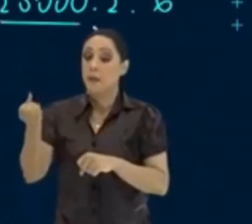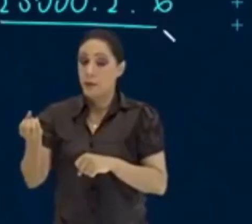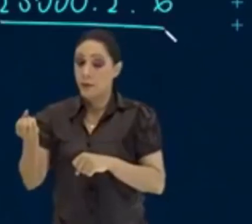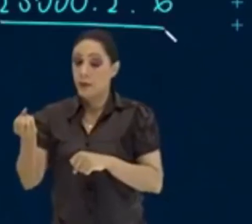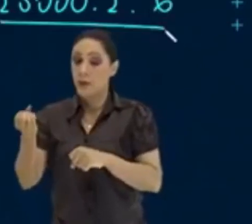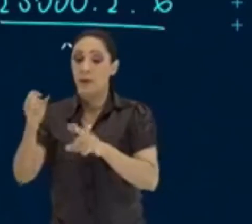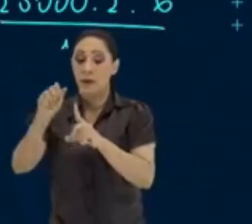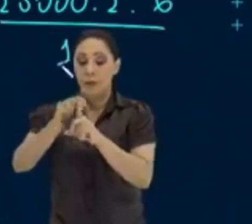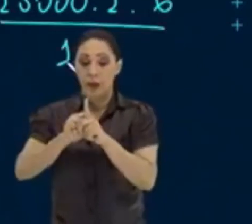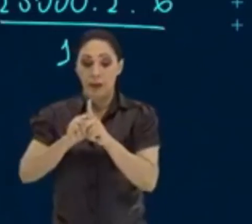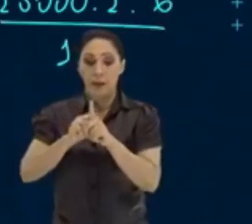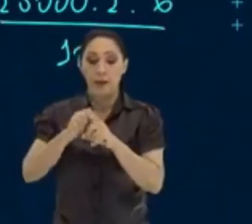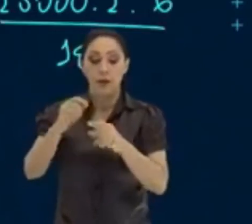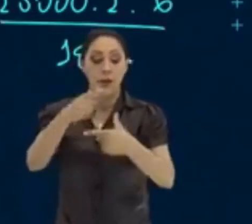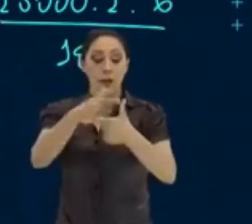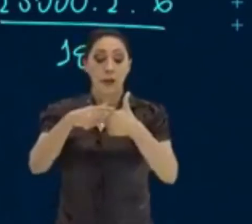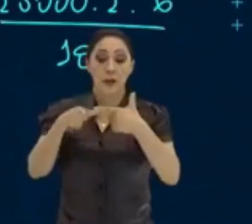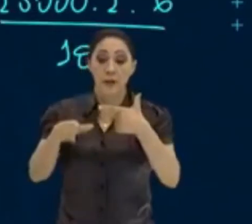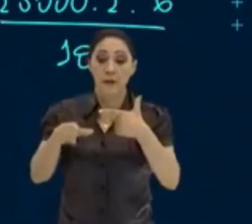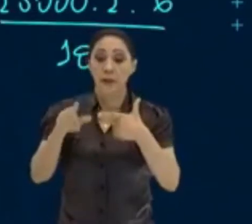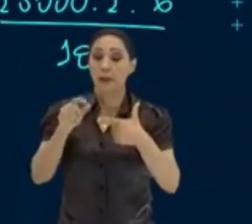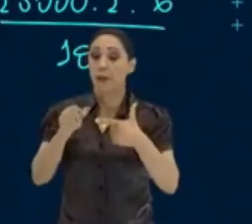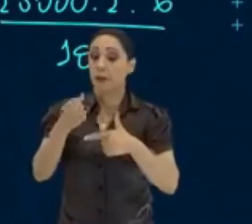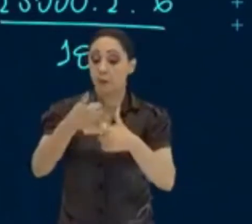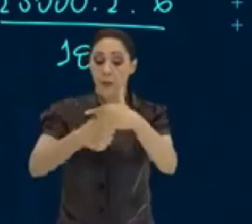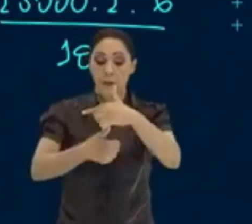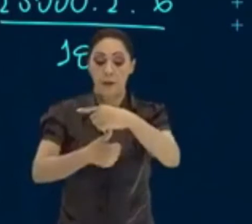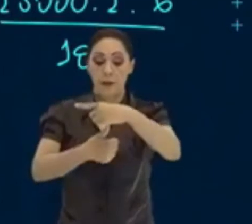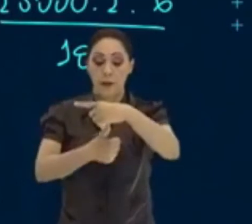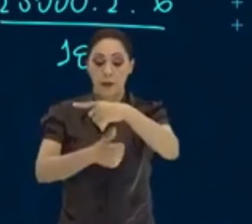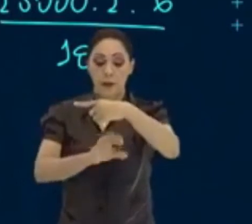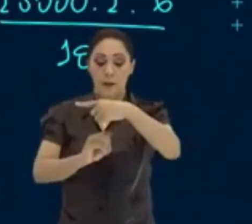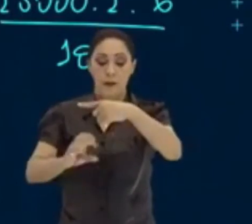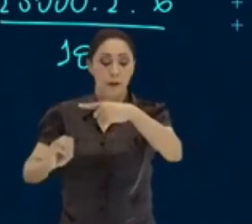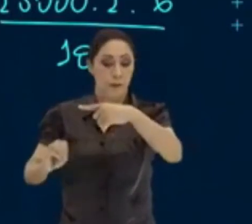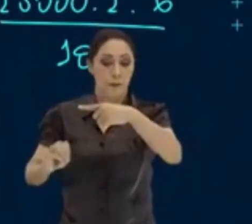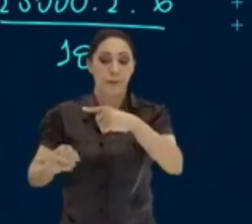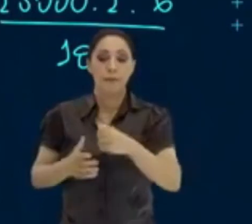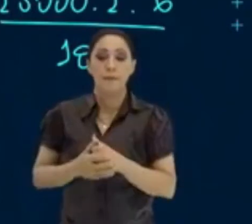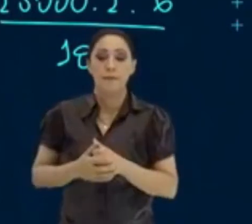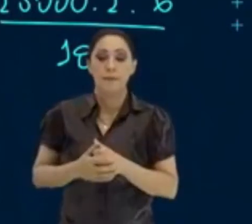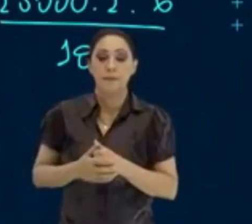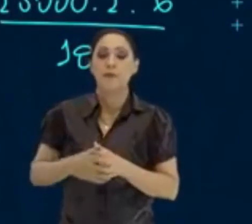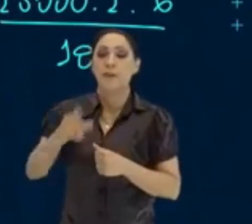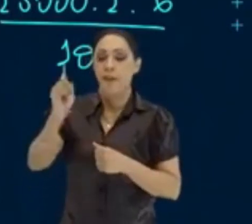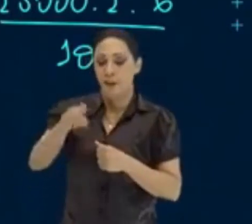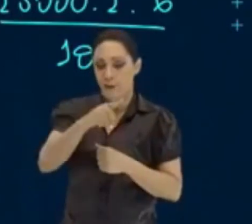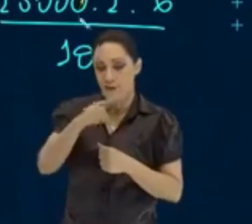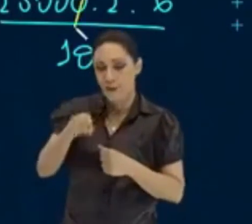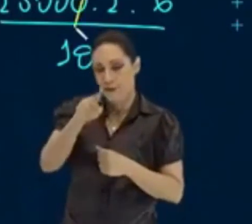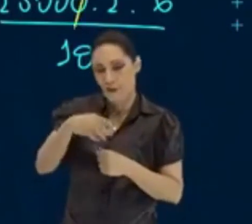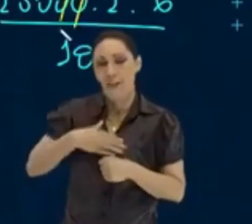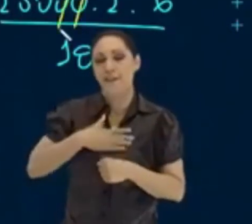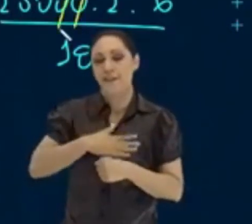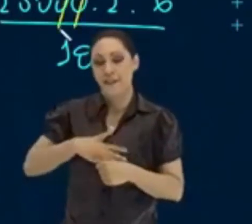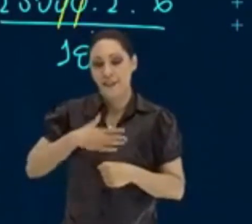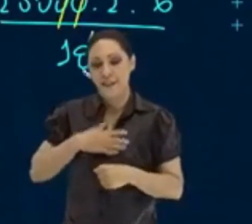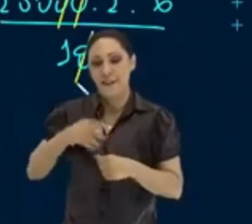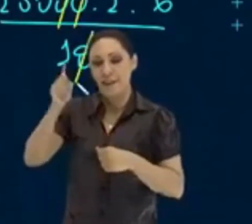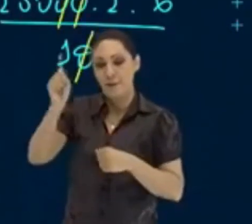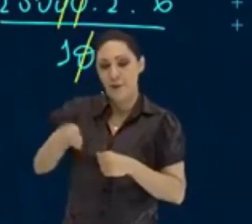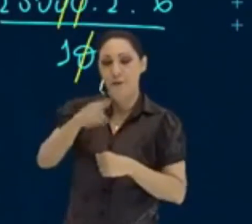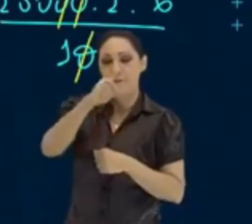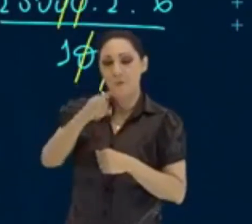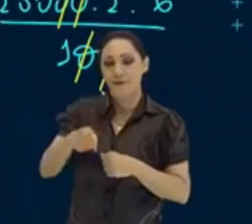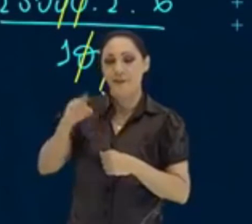Tudo isso dividido por 100. Tu vai escortar de novo. Tu já tá gostando disso, né? Toma, palhaço.